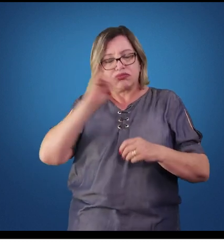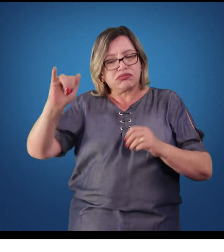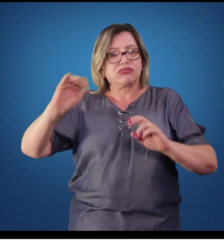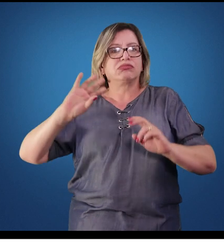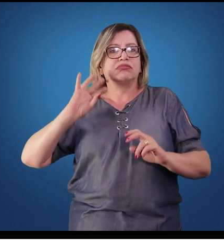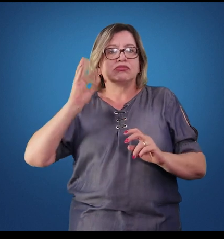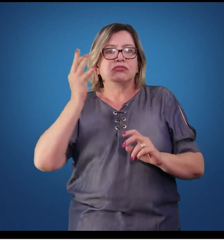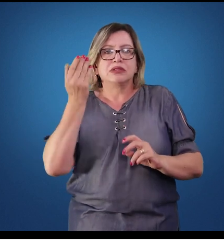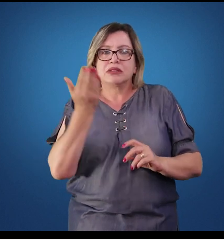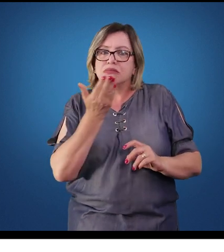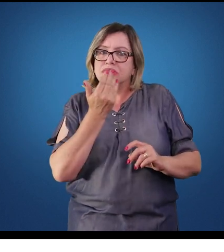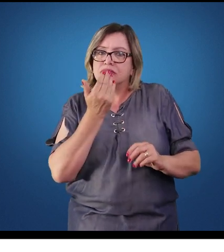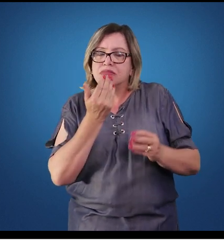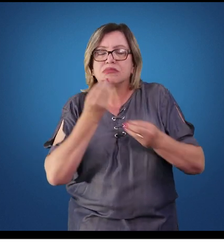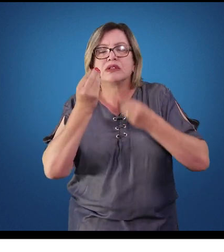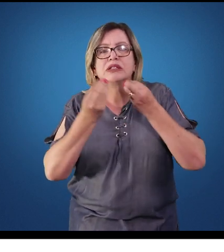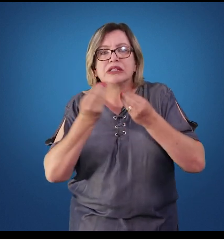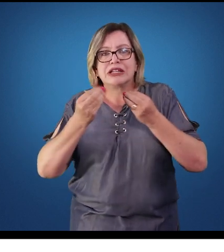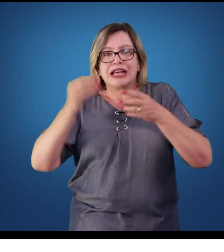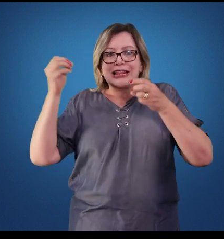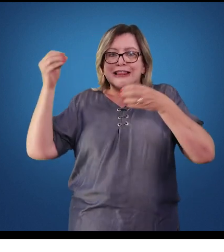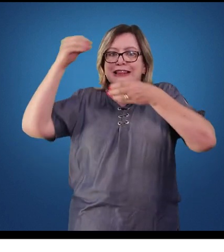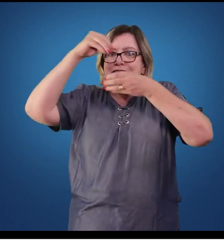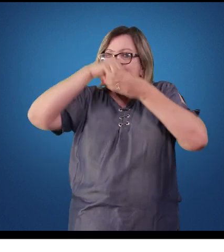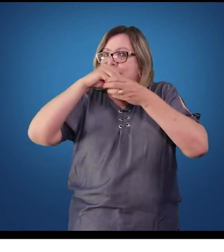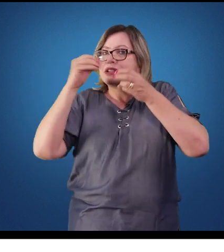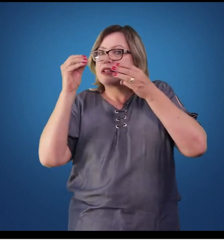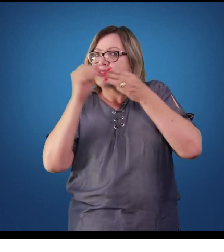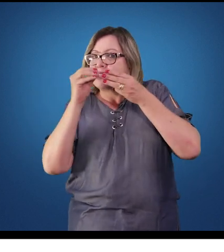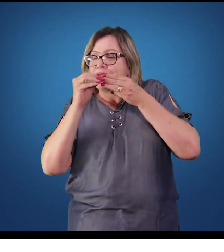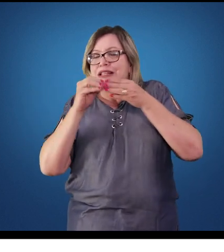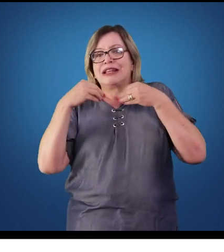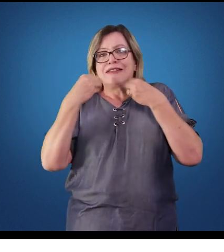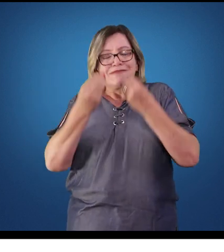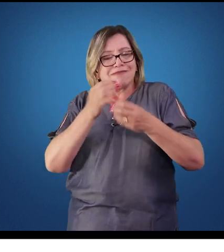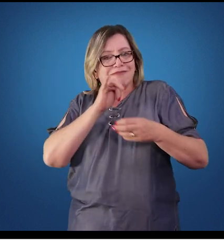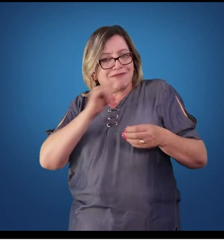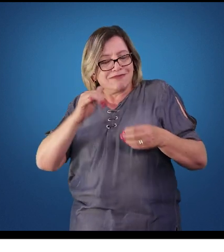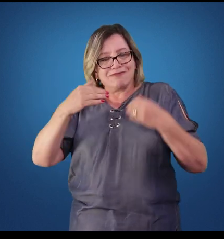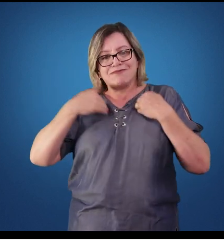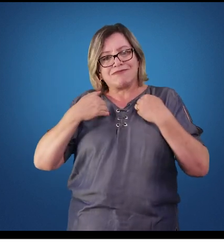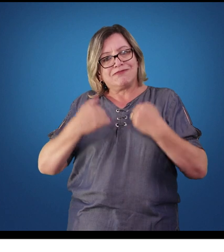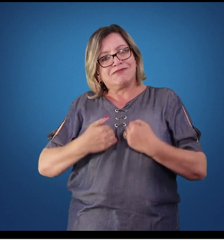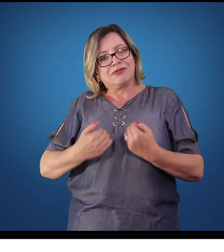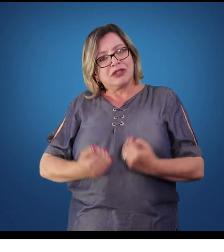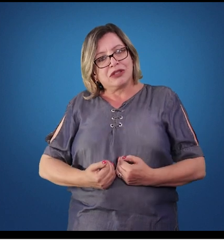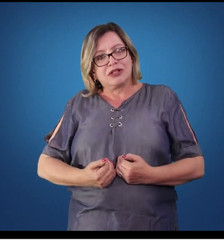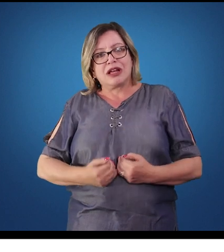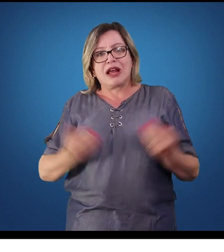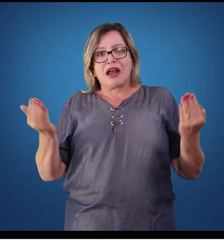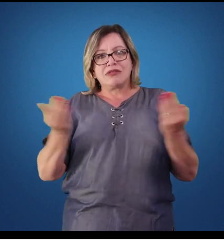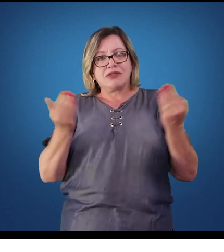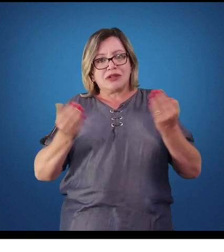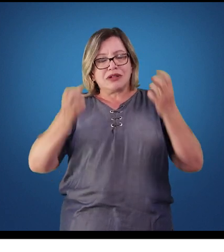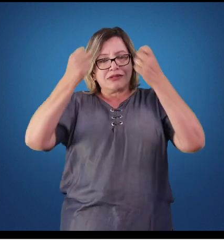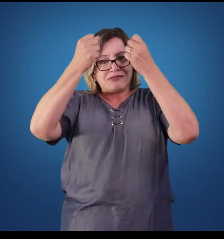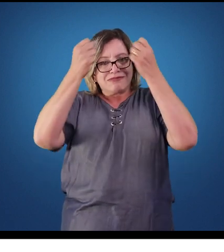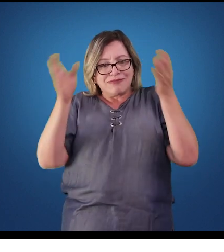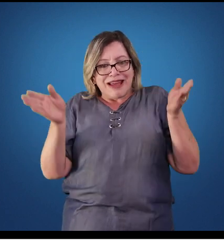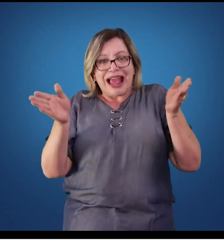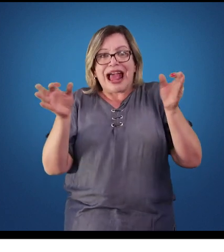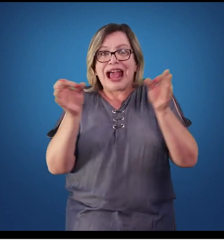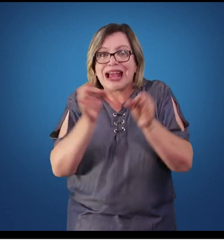entre na célula para poder gerar energia à nossa sobrevivência. Assim, fechamos essa revisão